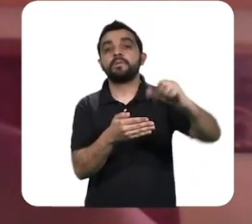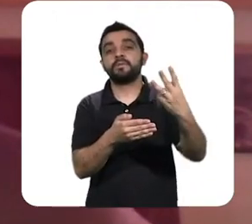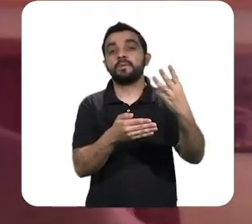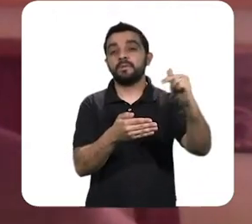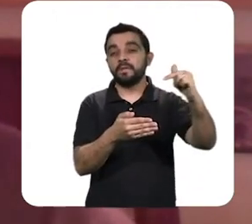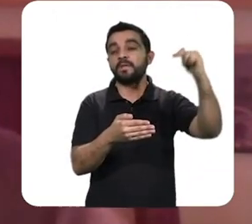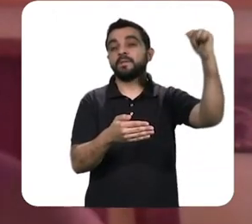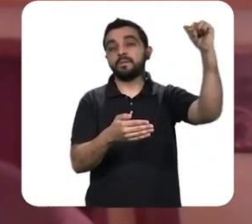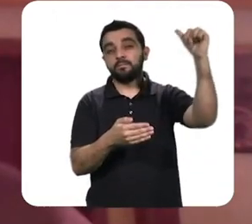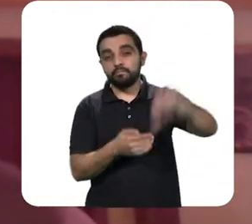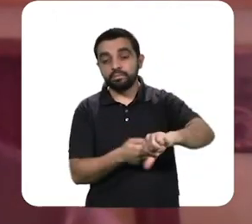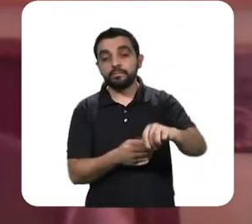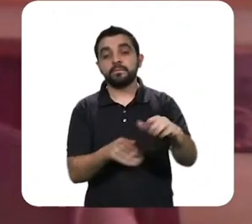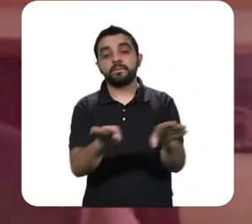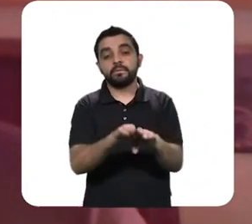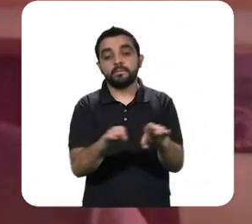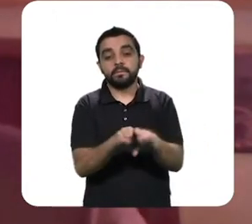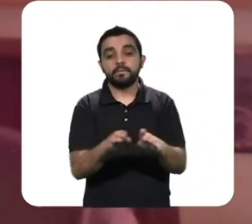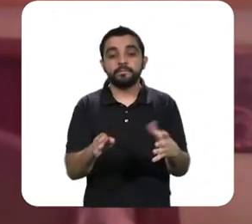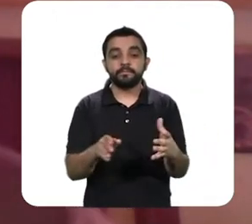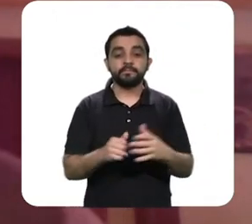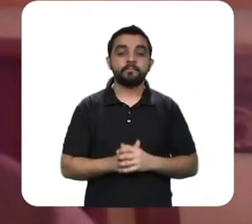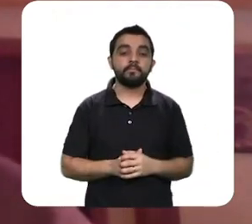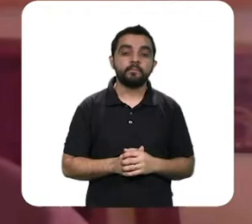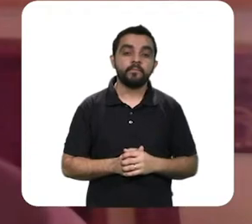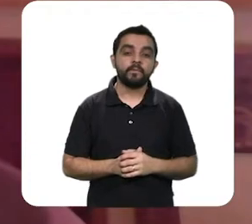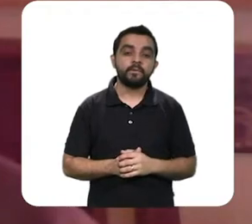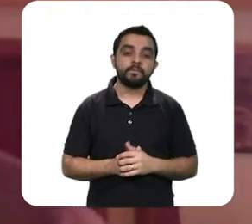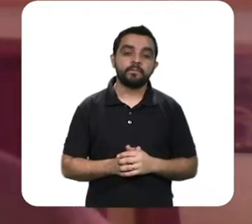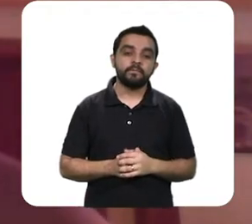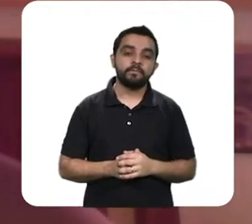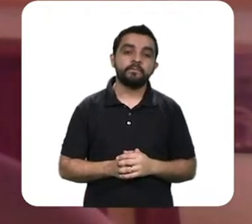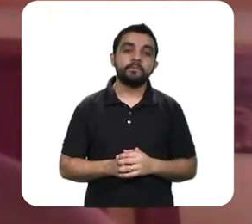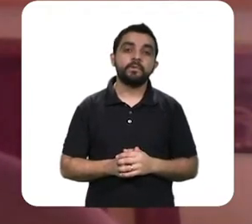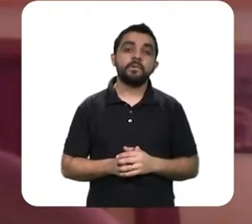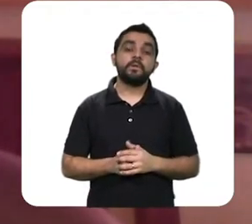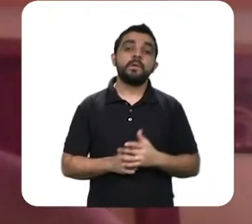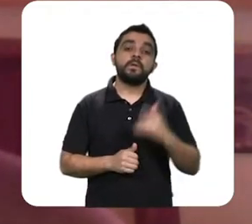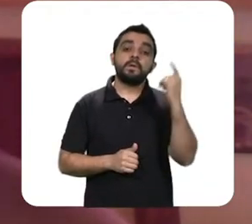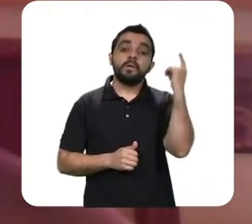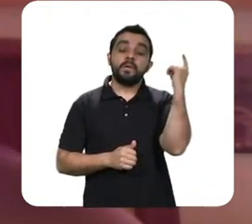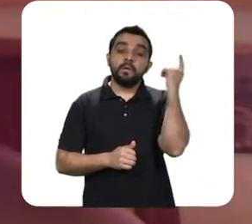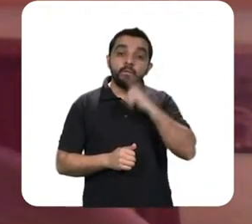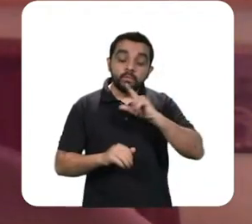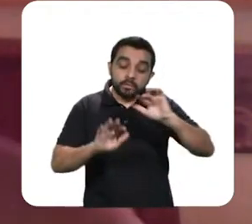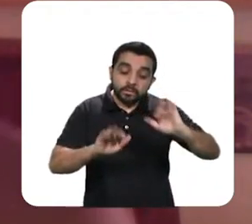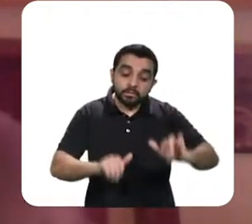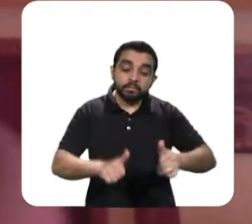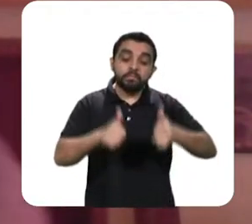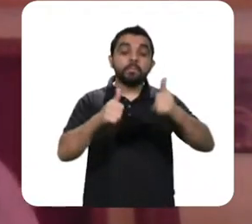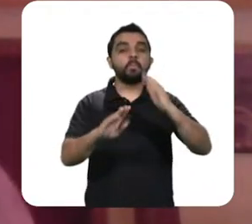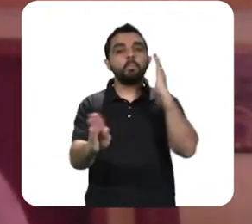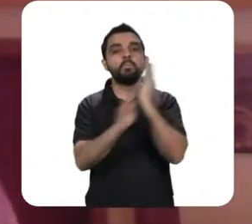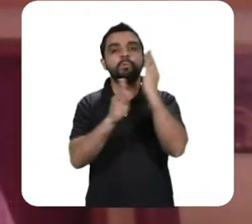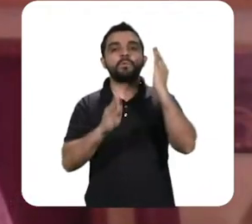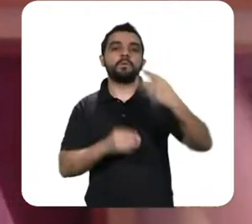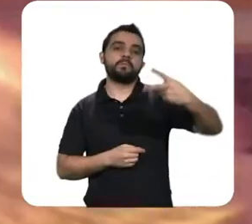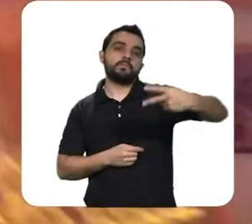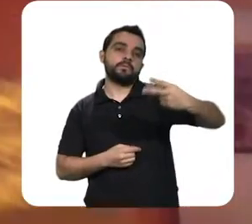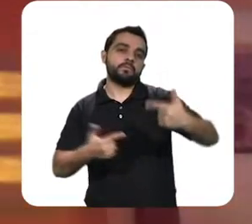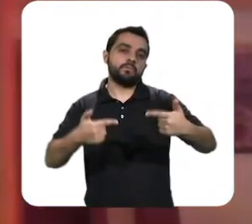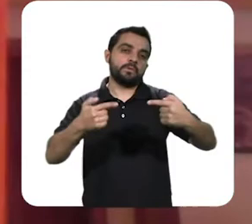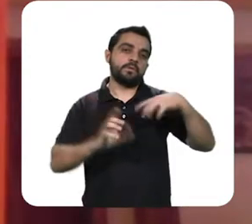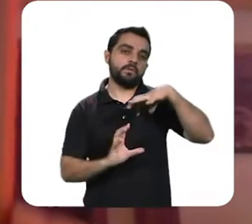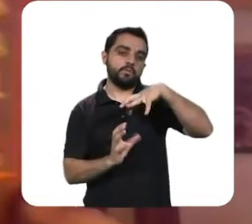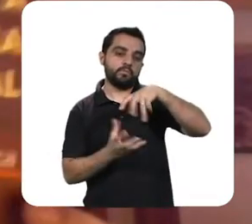apenas e tão somente com a eclosão da Segunda Guerra Mundial. aí chegamos, então, no meu